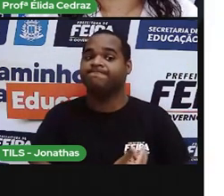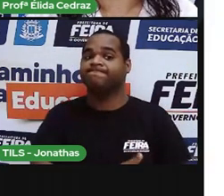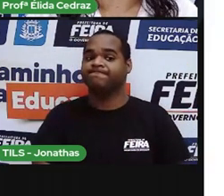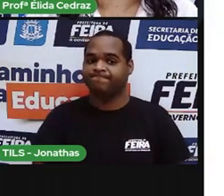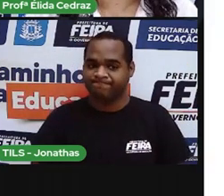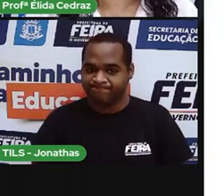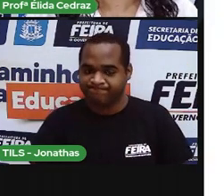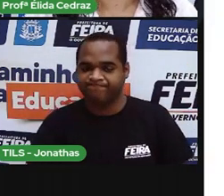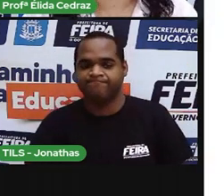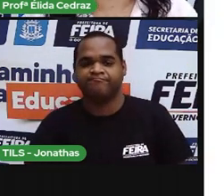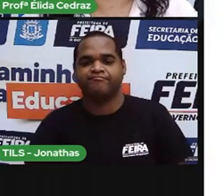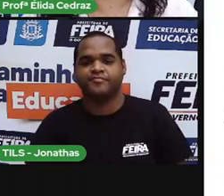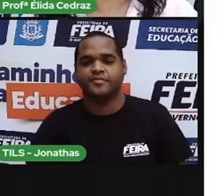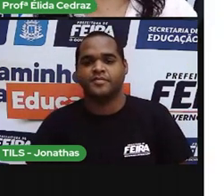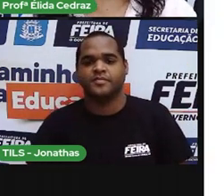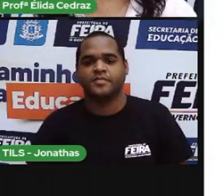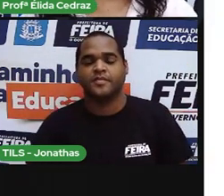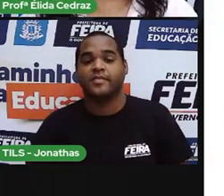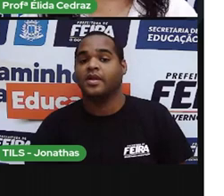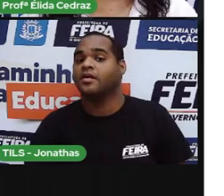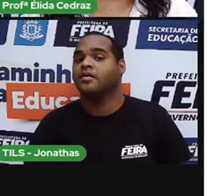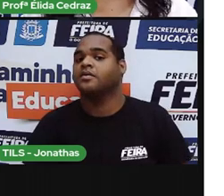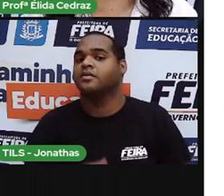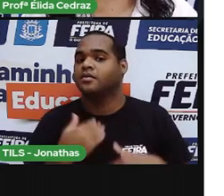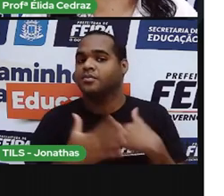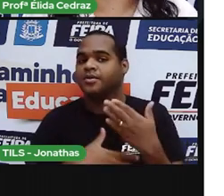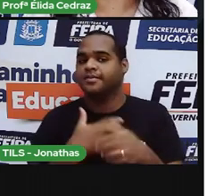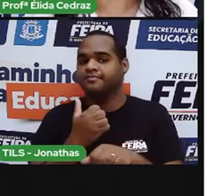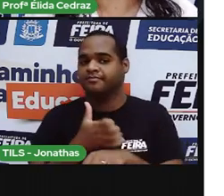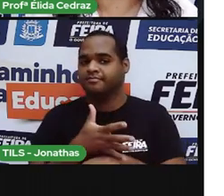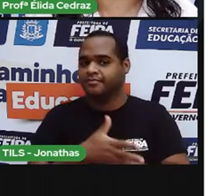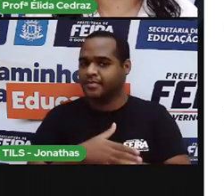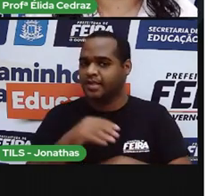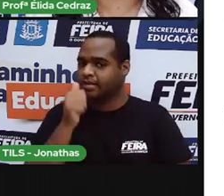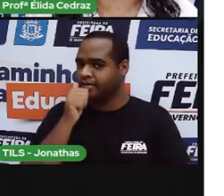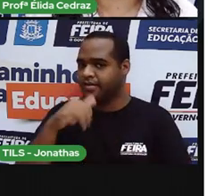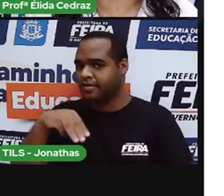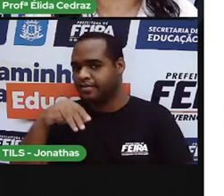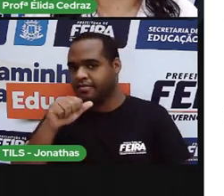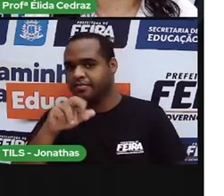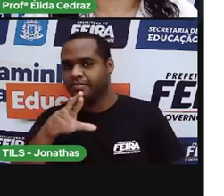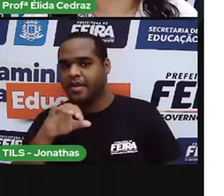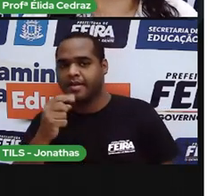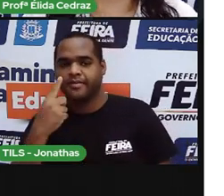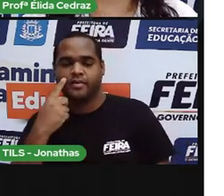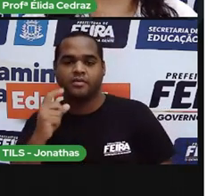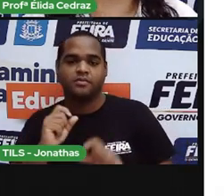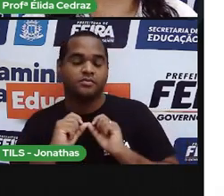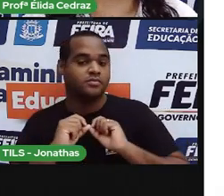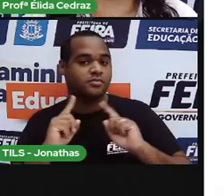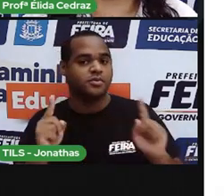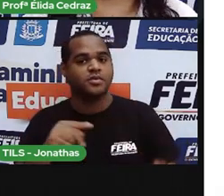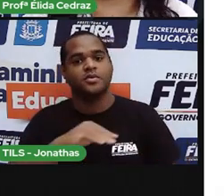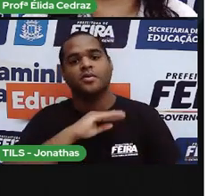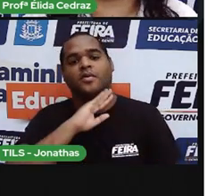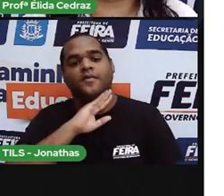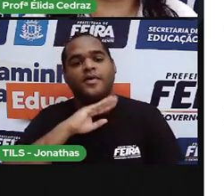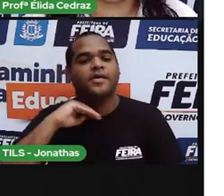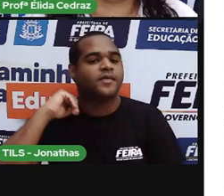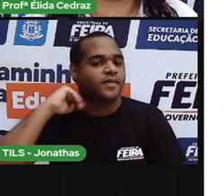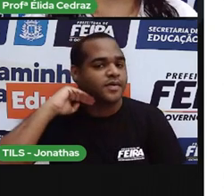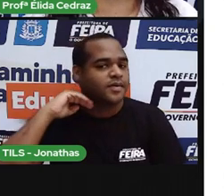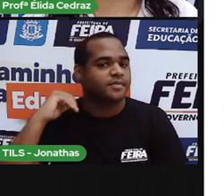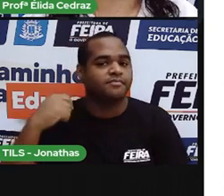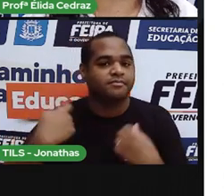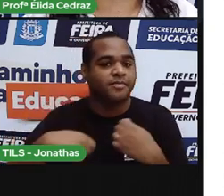de madrugada. Quando Dona Marisa acordou, Ricardo estava queimando